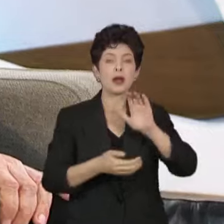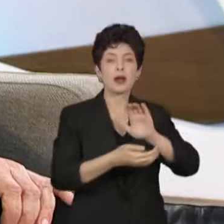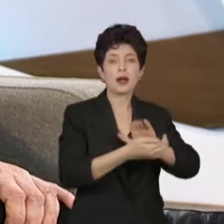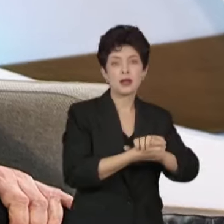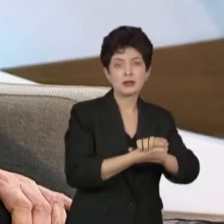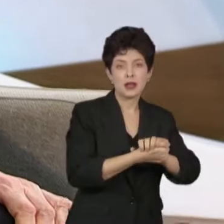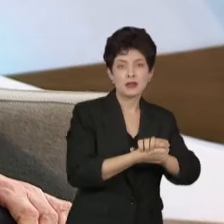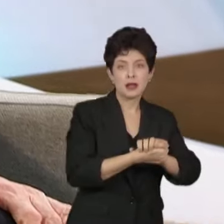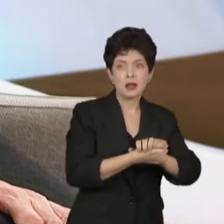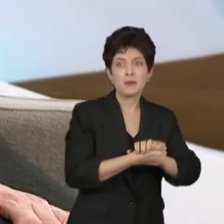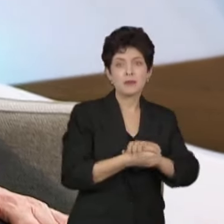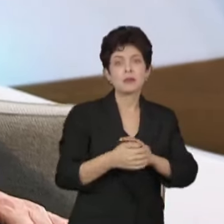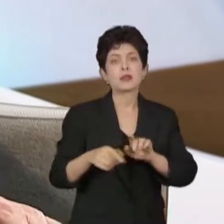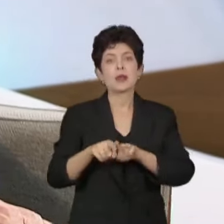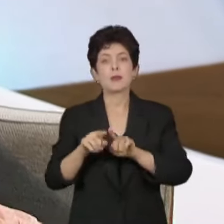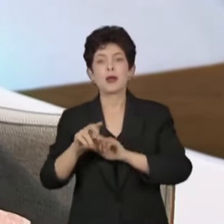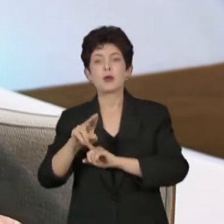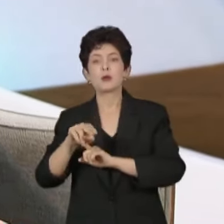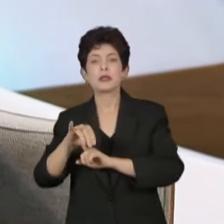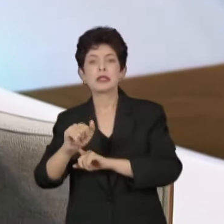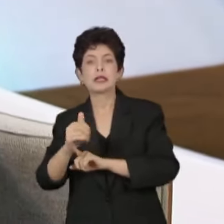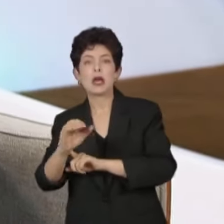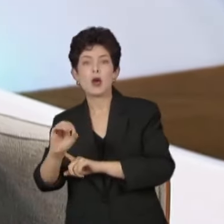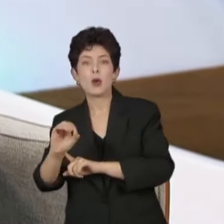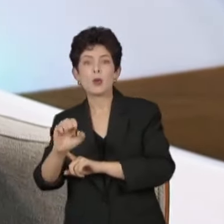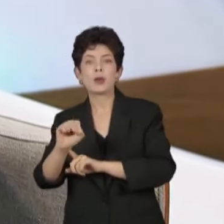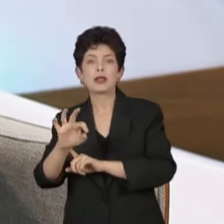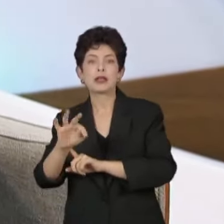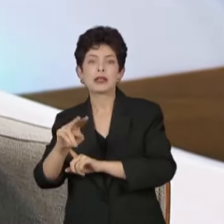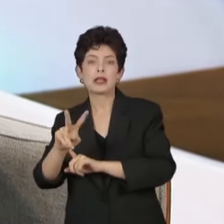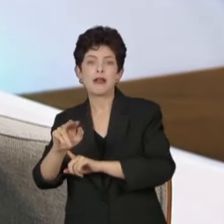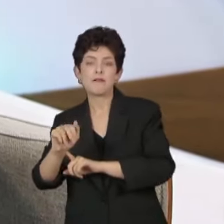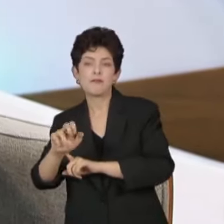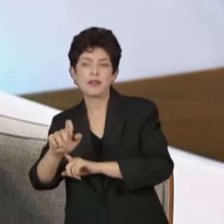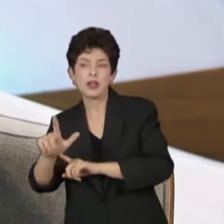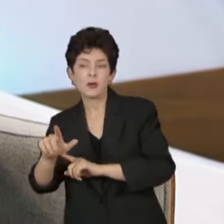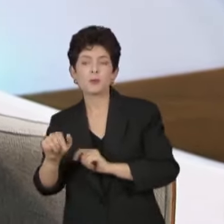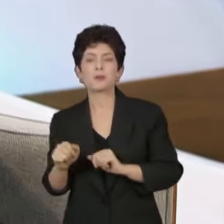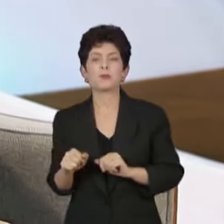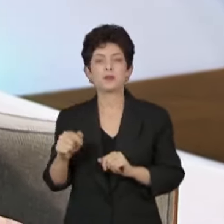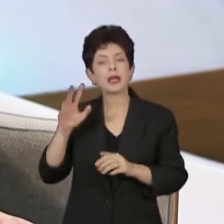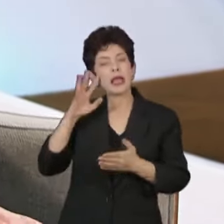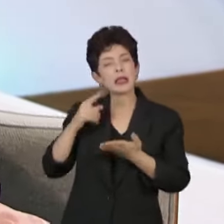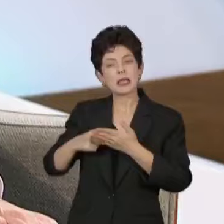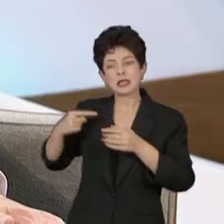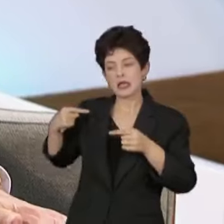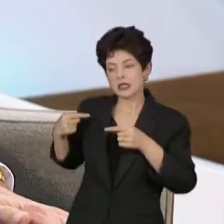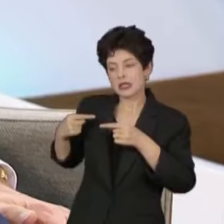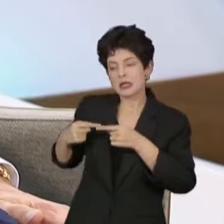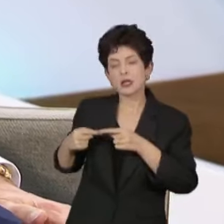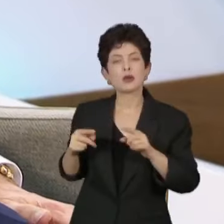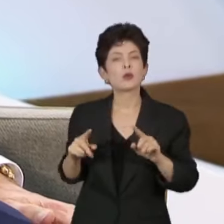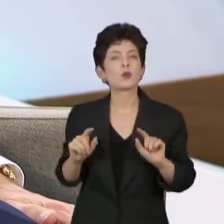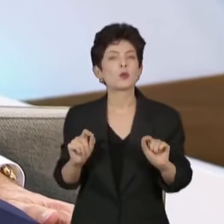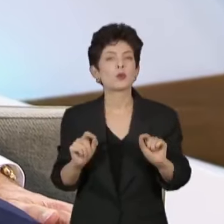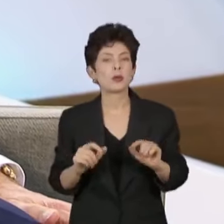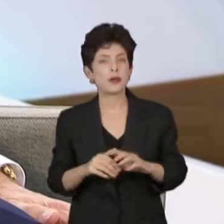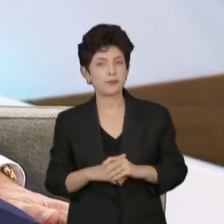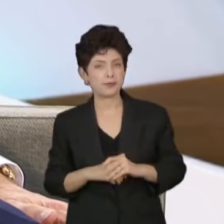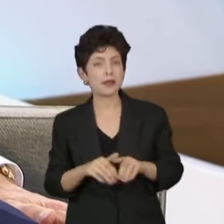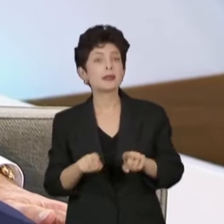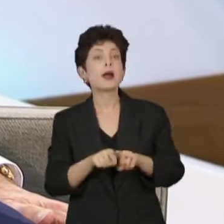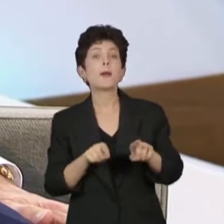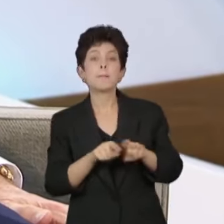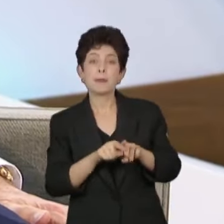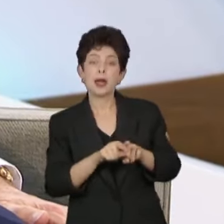companheira em união estável. Nós decidimos recentemente sobre a licença